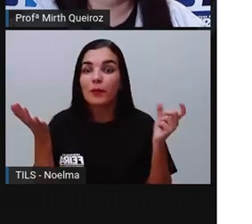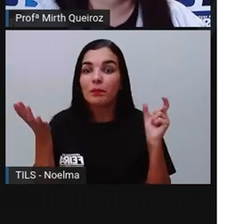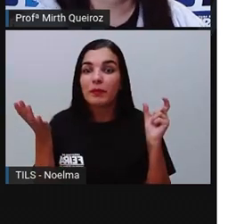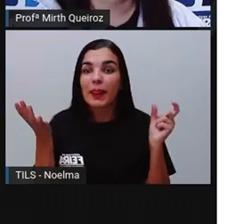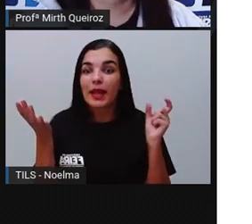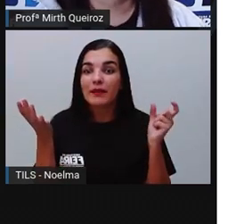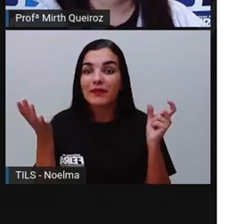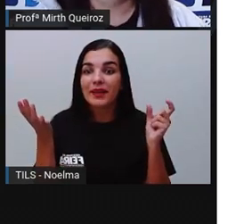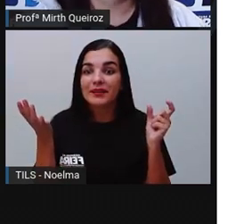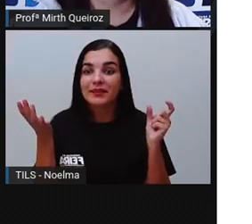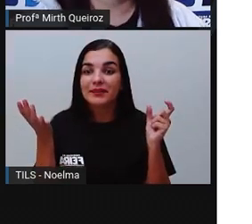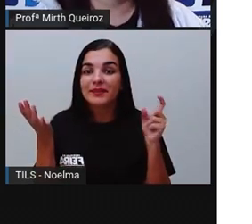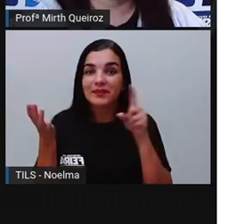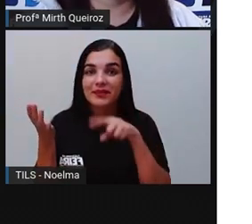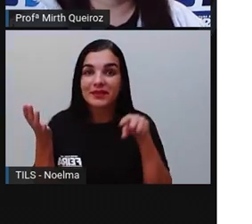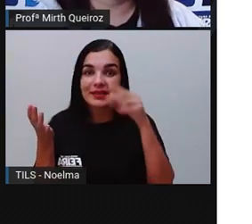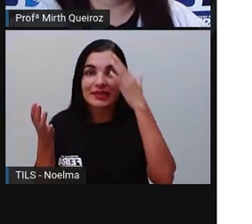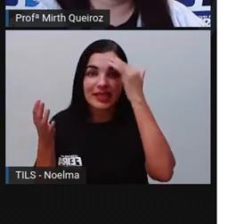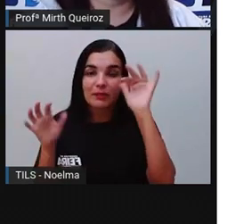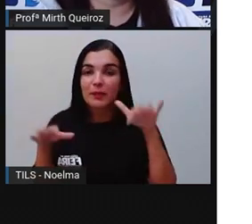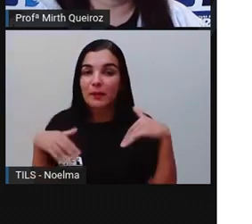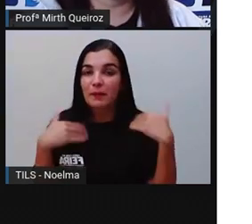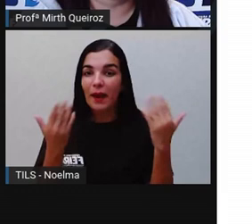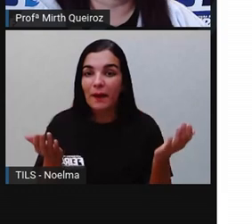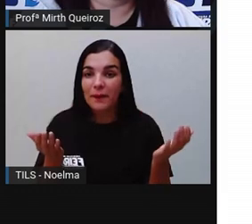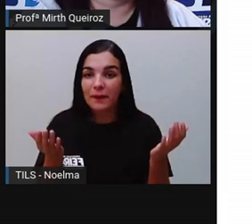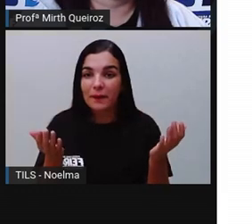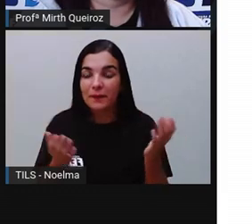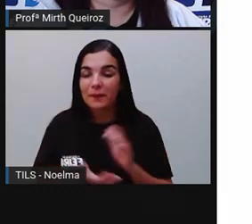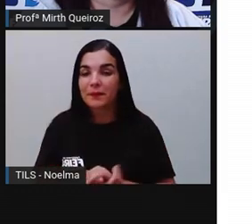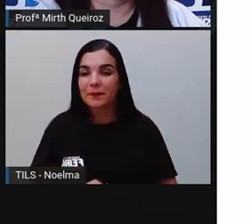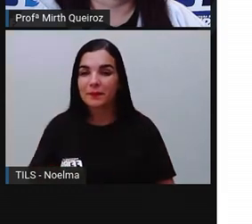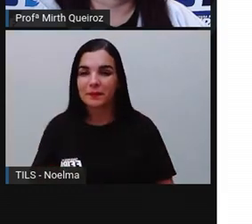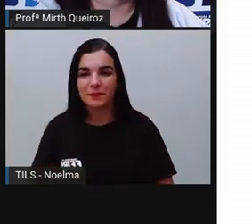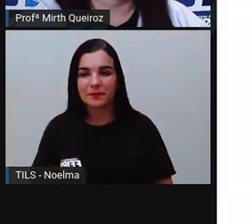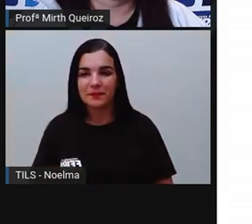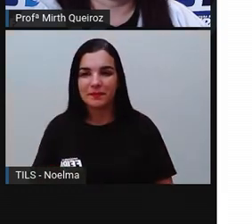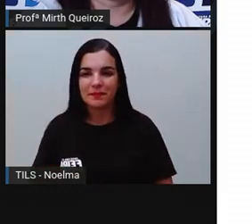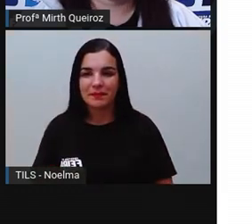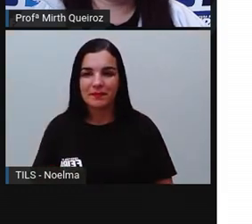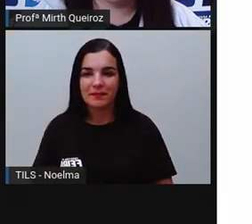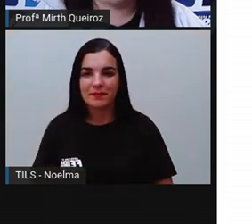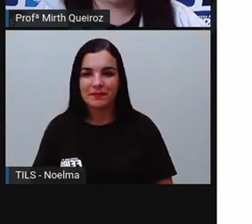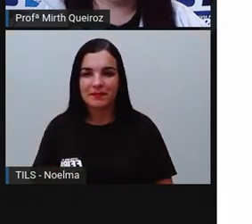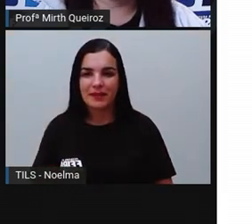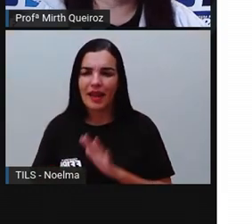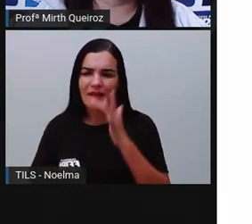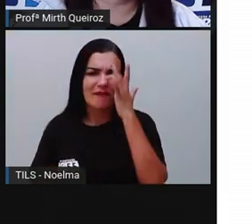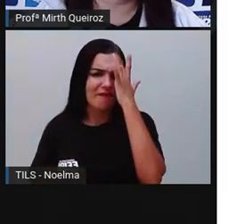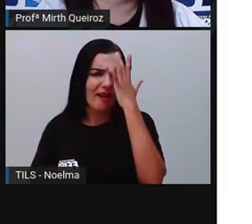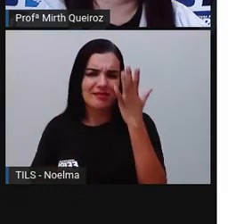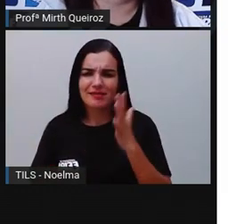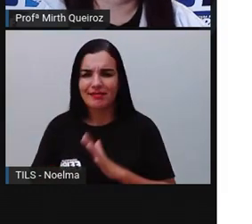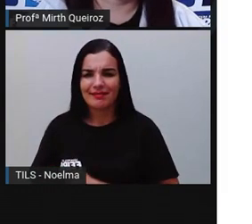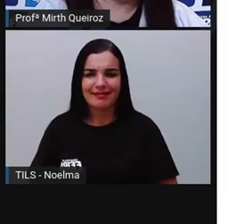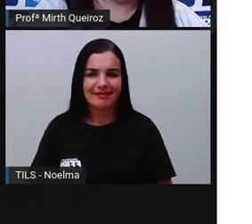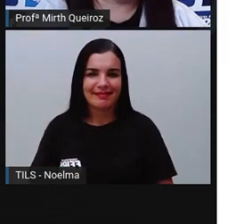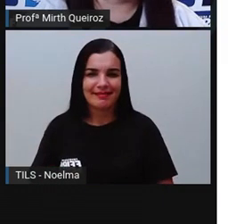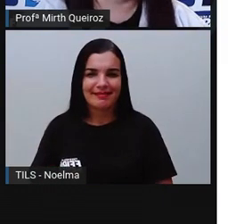Conseguiram adivinhar aí que palavra é essa? Olha que é uma palavra bem fácil.